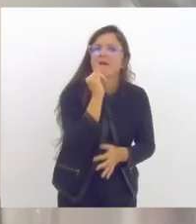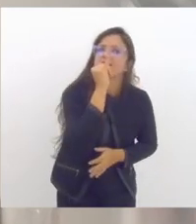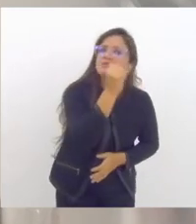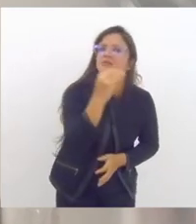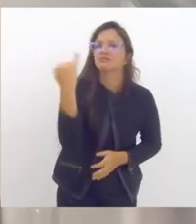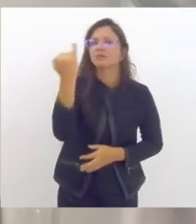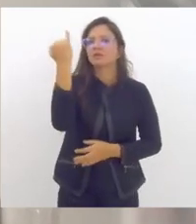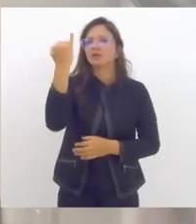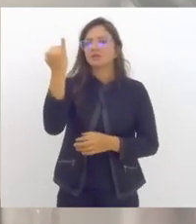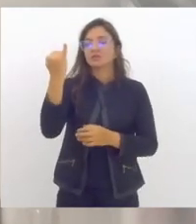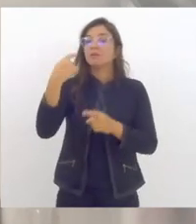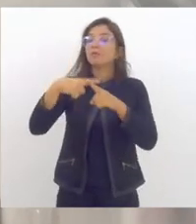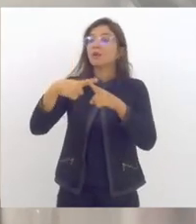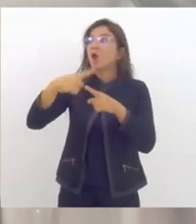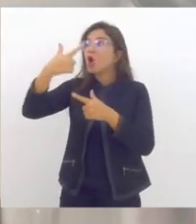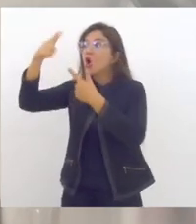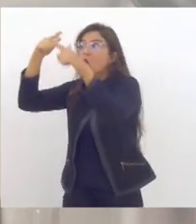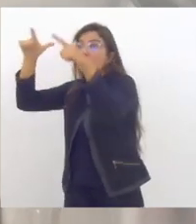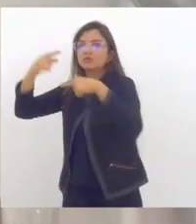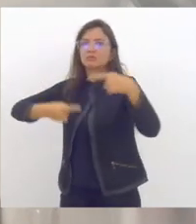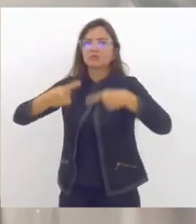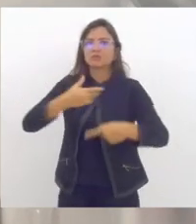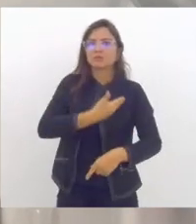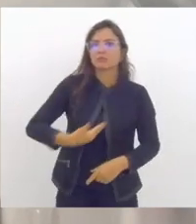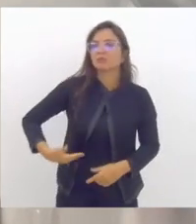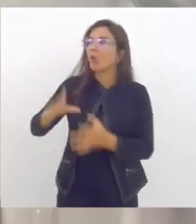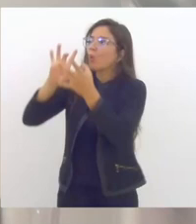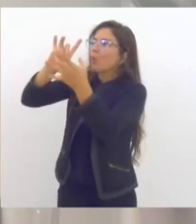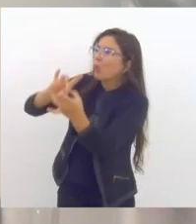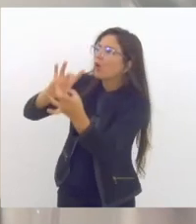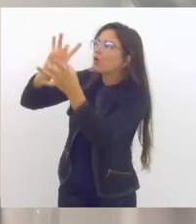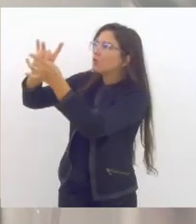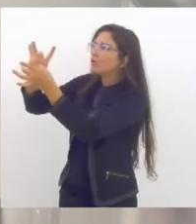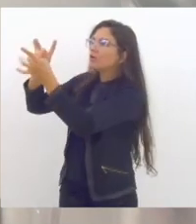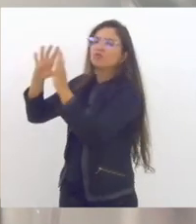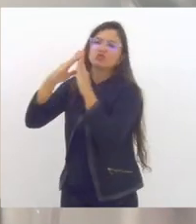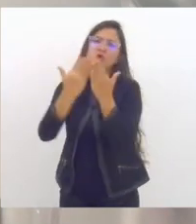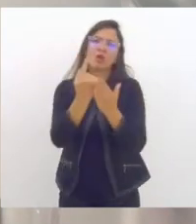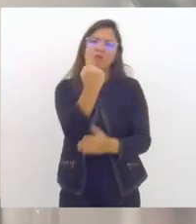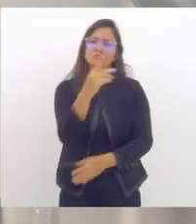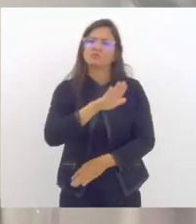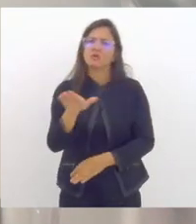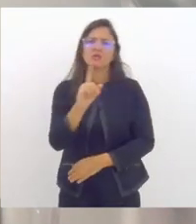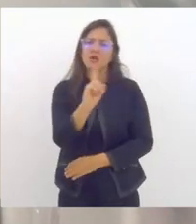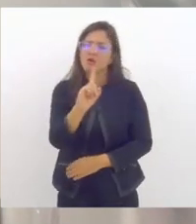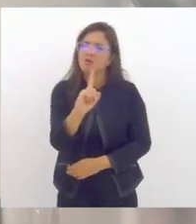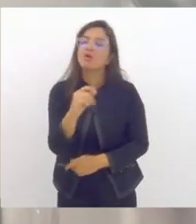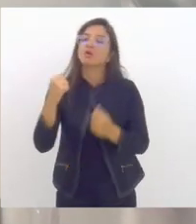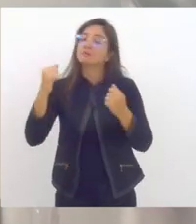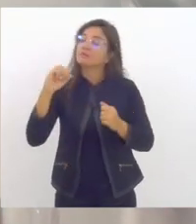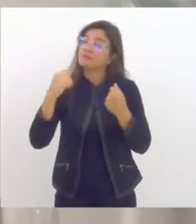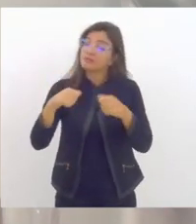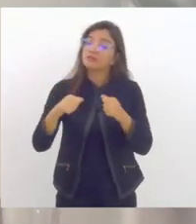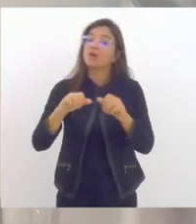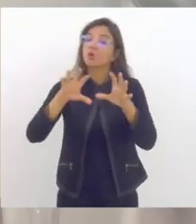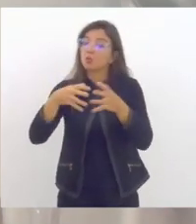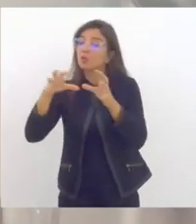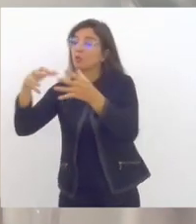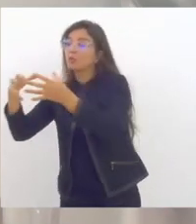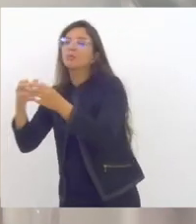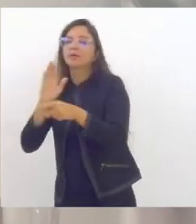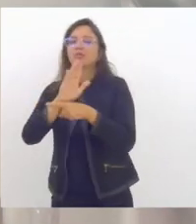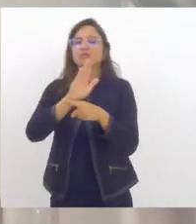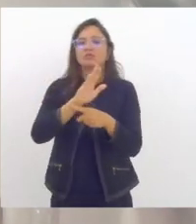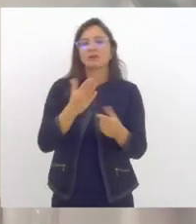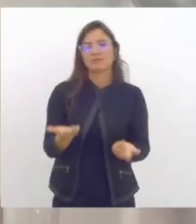outras políticas públicas, garantir a atenção a esses estudantes. Então, bem-vindos, bem-vindas,